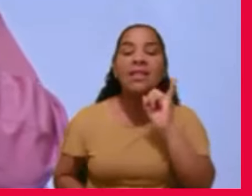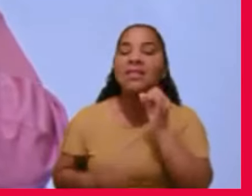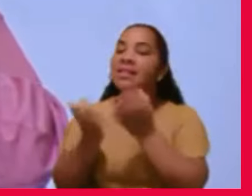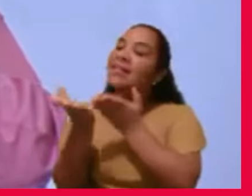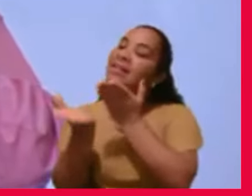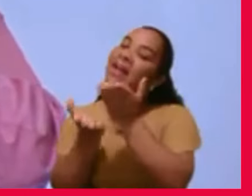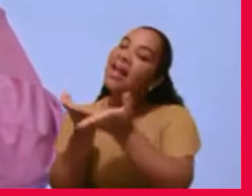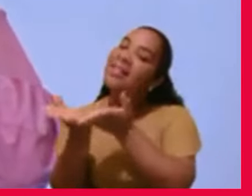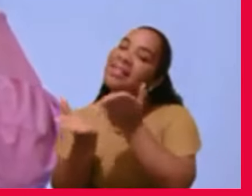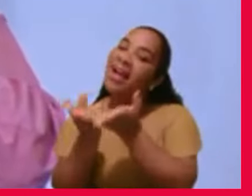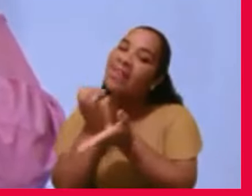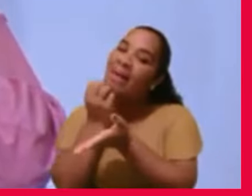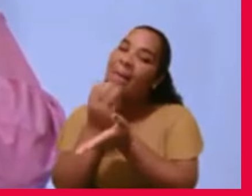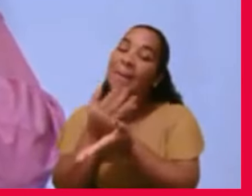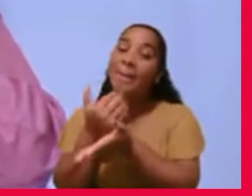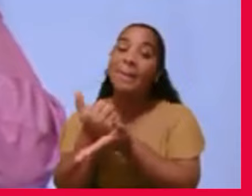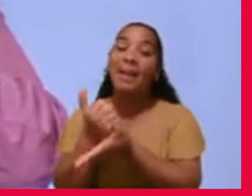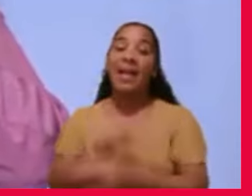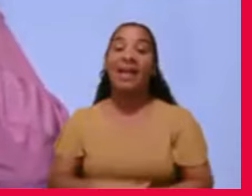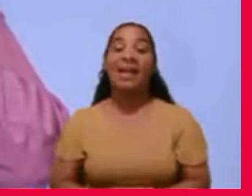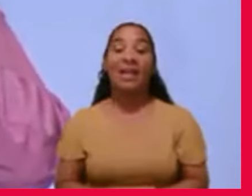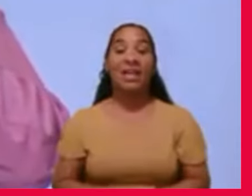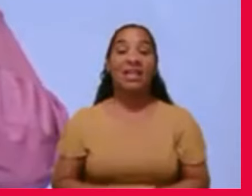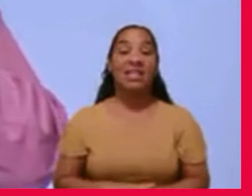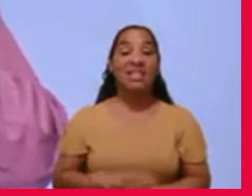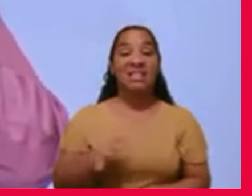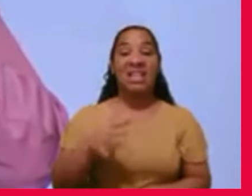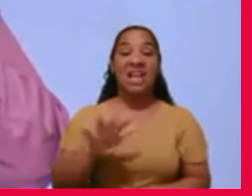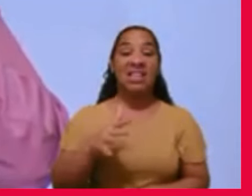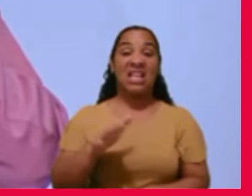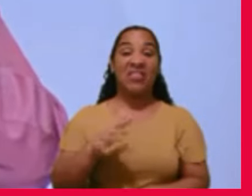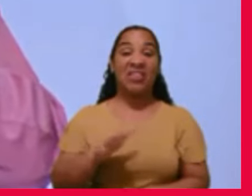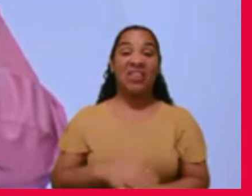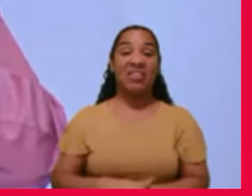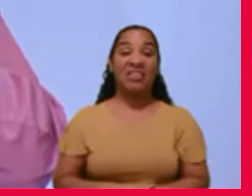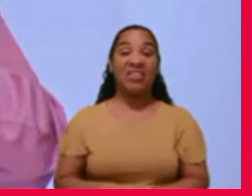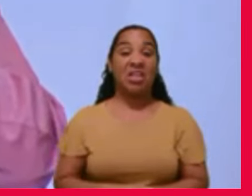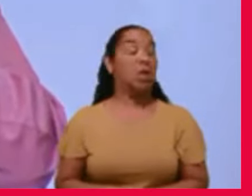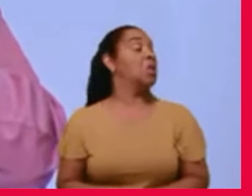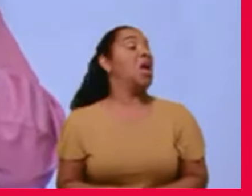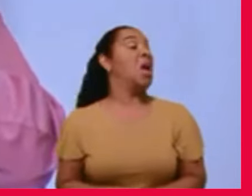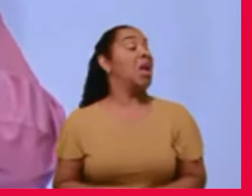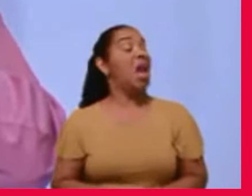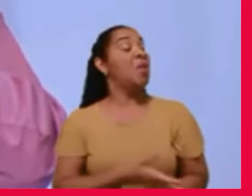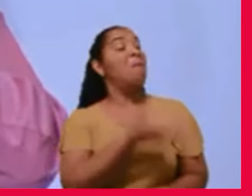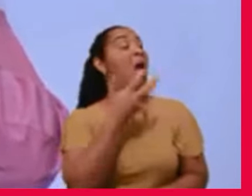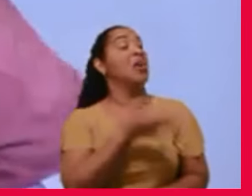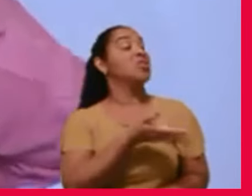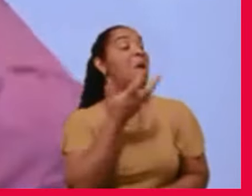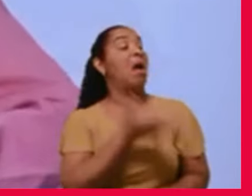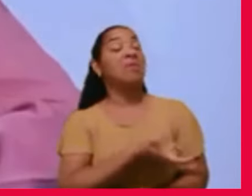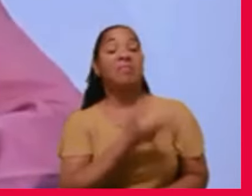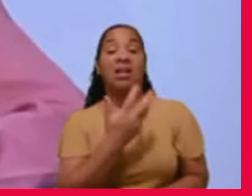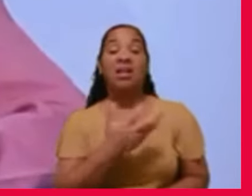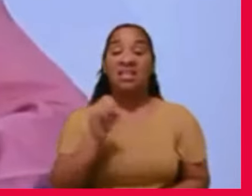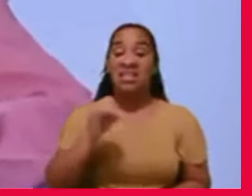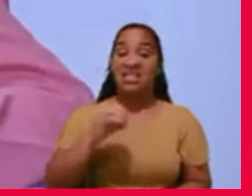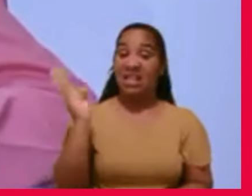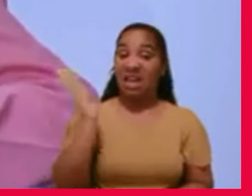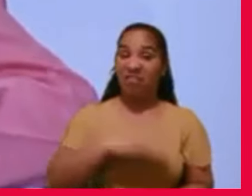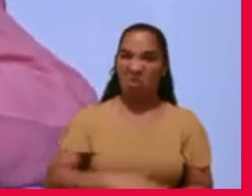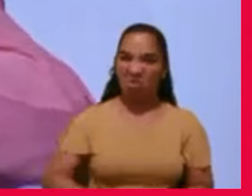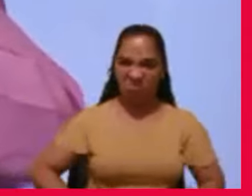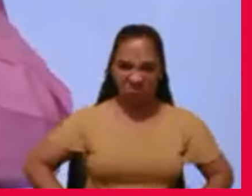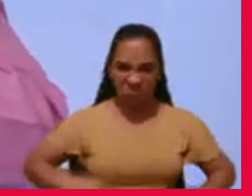aborrecido, se tratava mais ou menos, achava que me licia mais, e se tratava mal, ficava de mal,